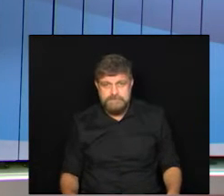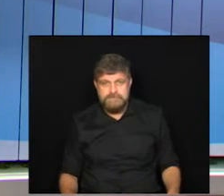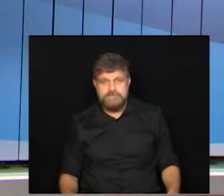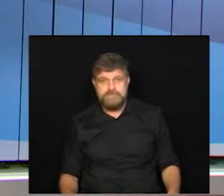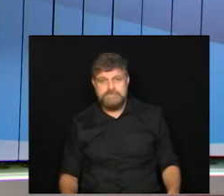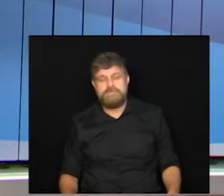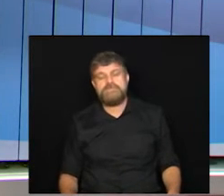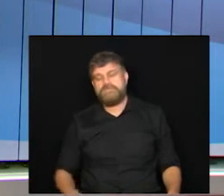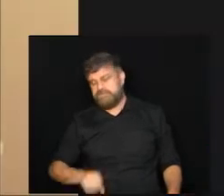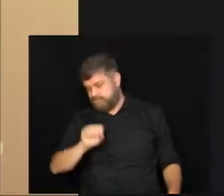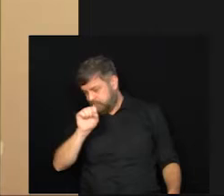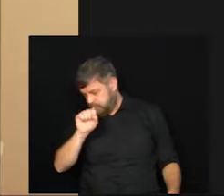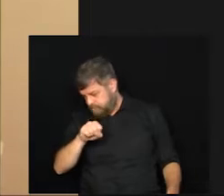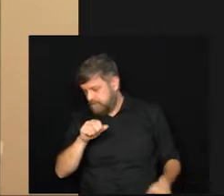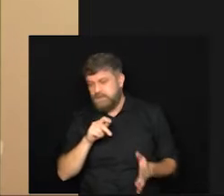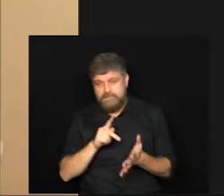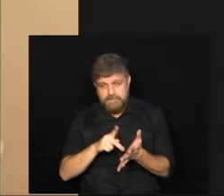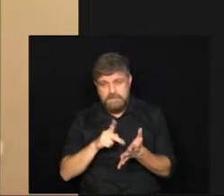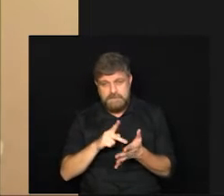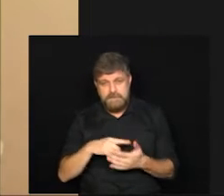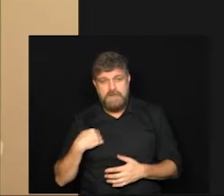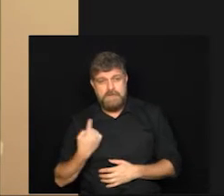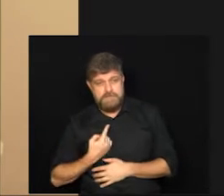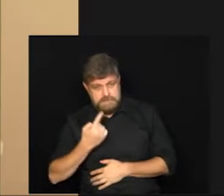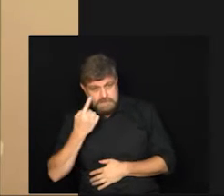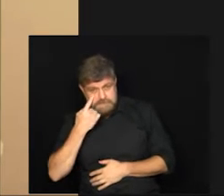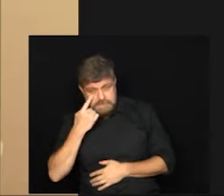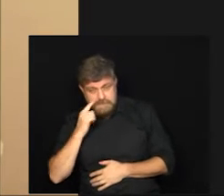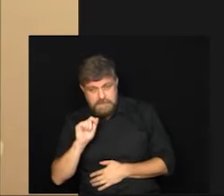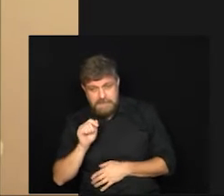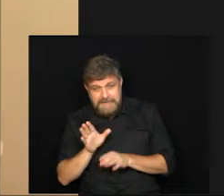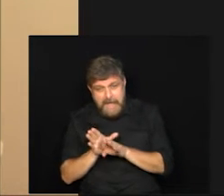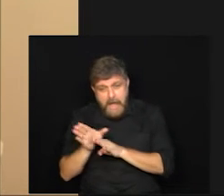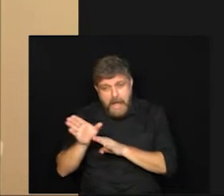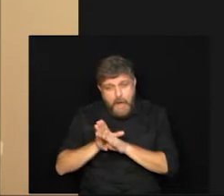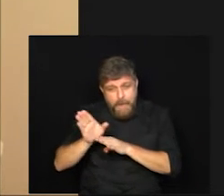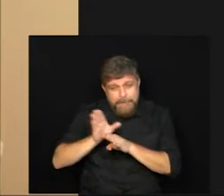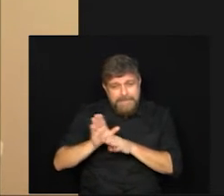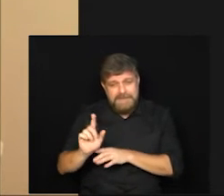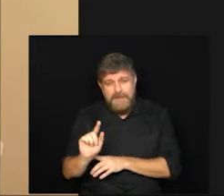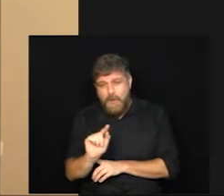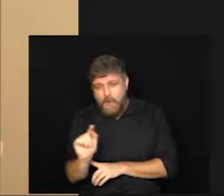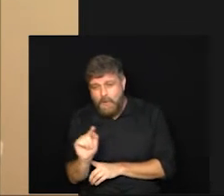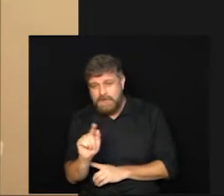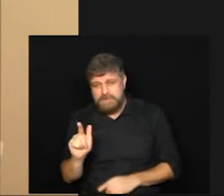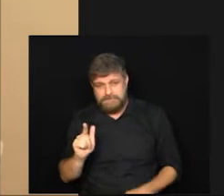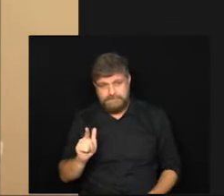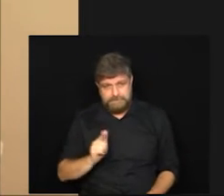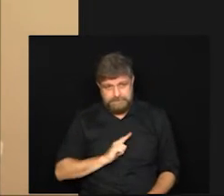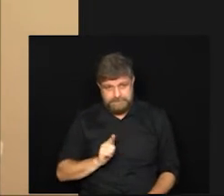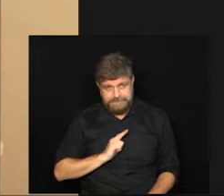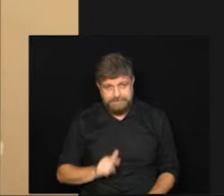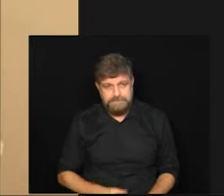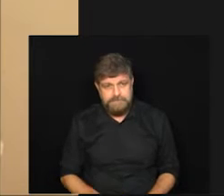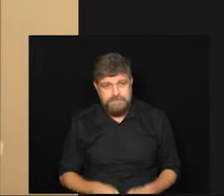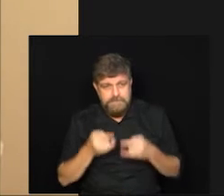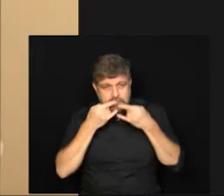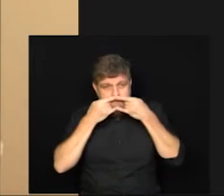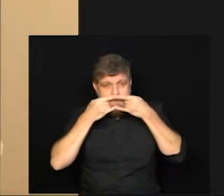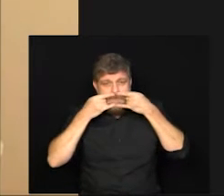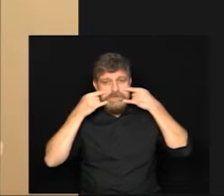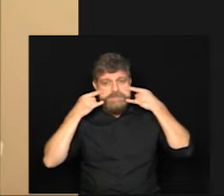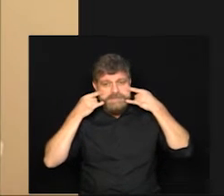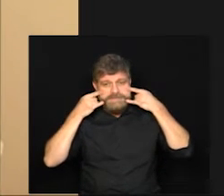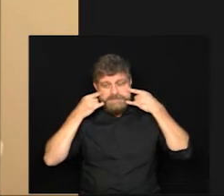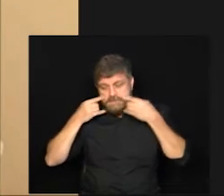é isso e o que a gente está vendo de recomendação é a utilização de uma máscara de